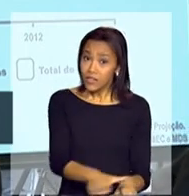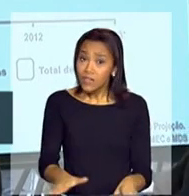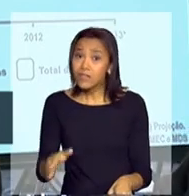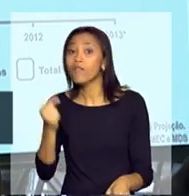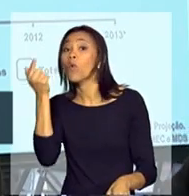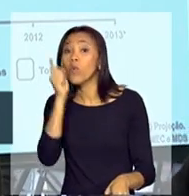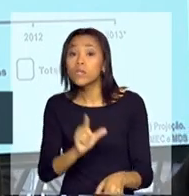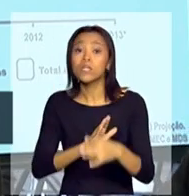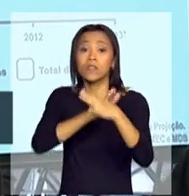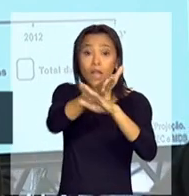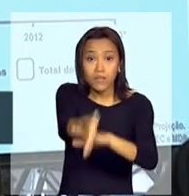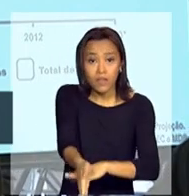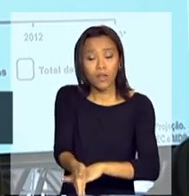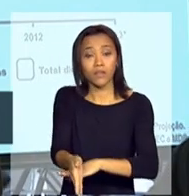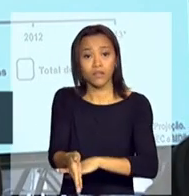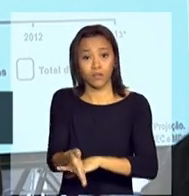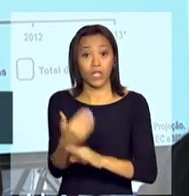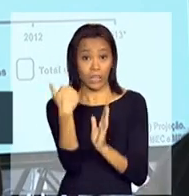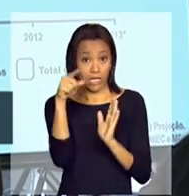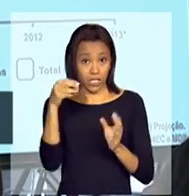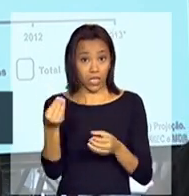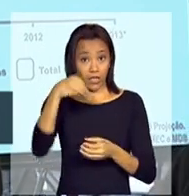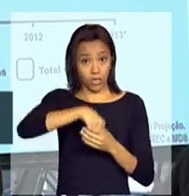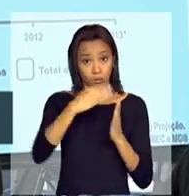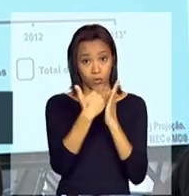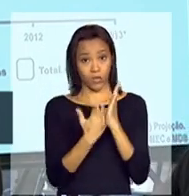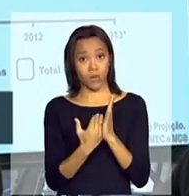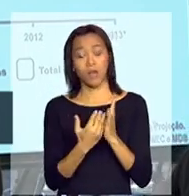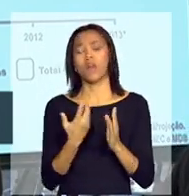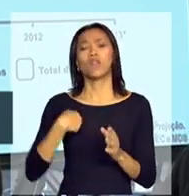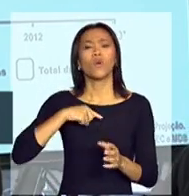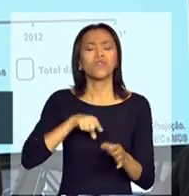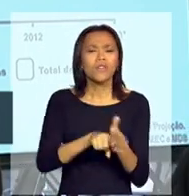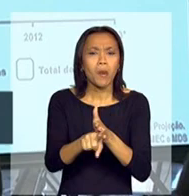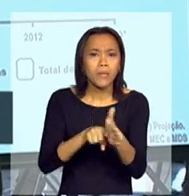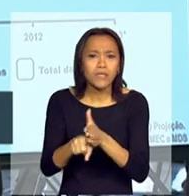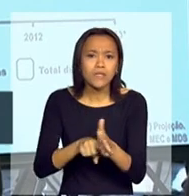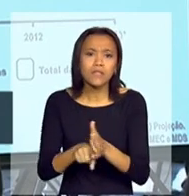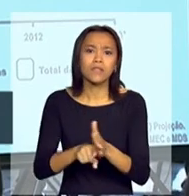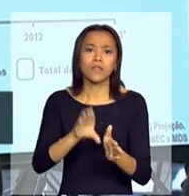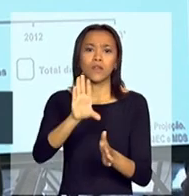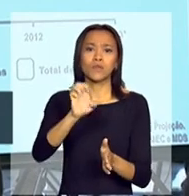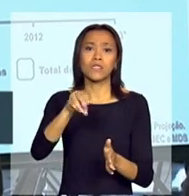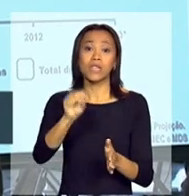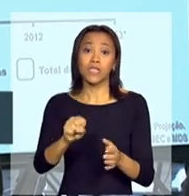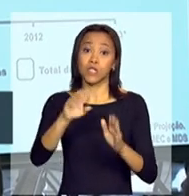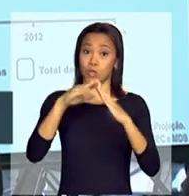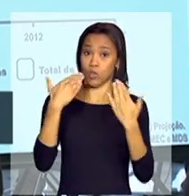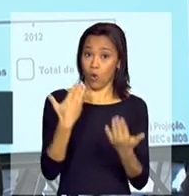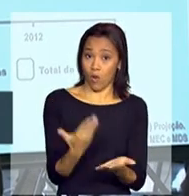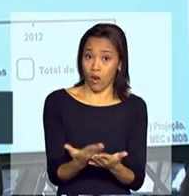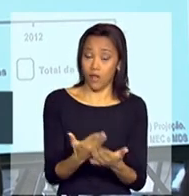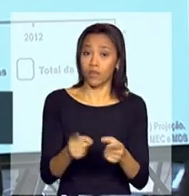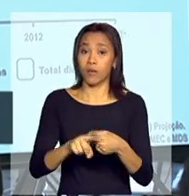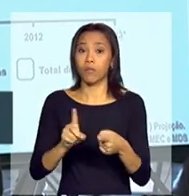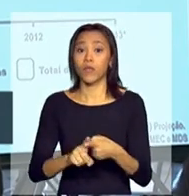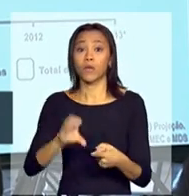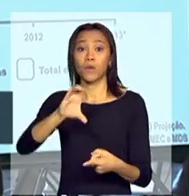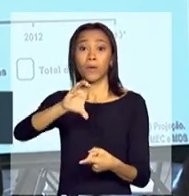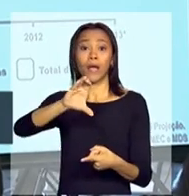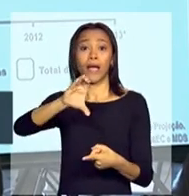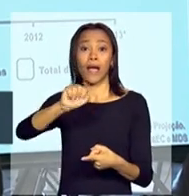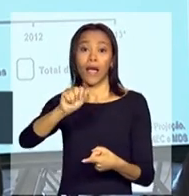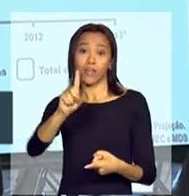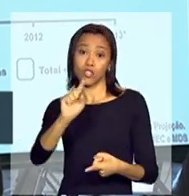Bolsa Família ou não. Fizemos um cruzamento usando o Censo Escolar e o Cadastro Único. Nós sabemos as crianças do Bolsa Família que estão na